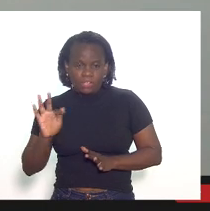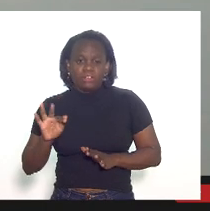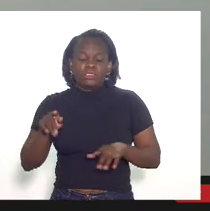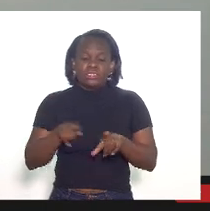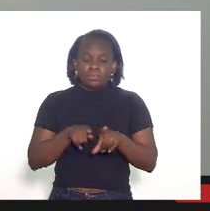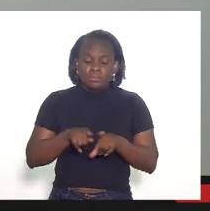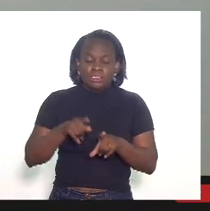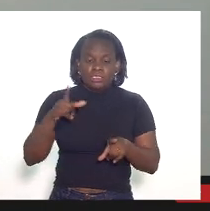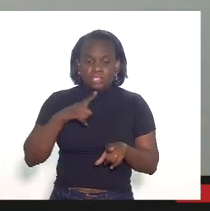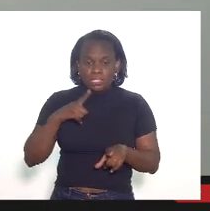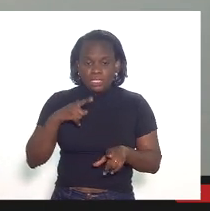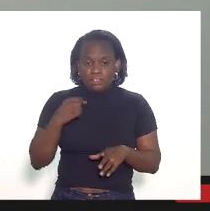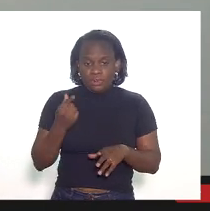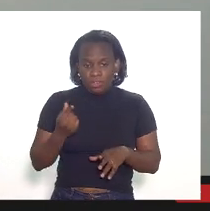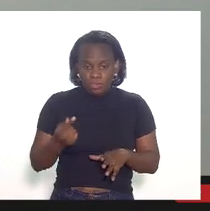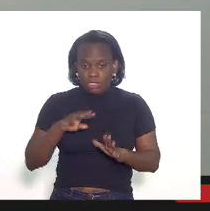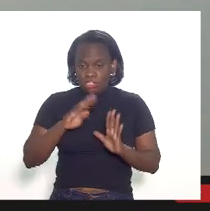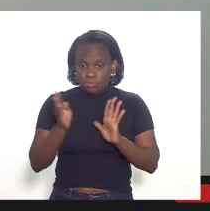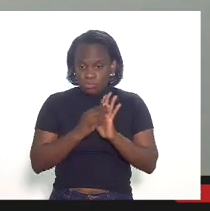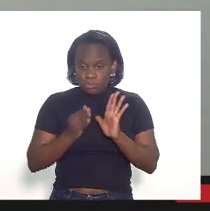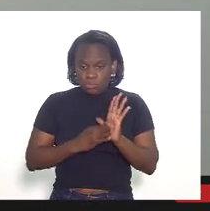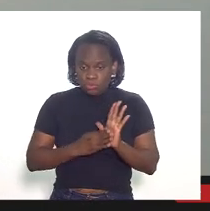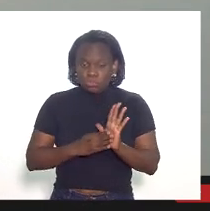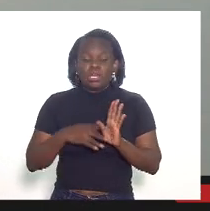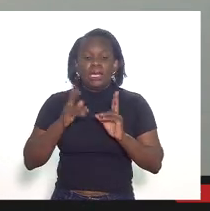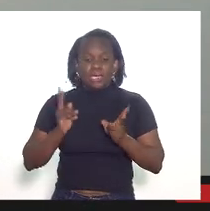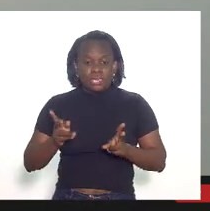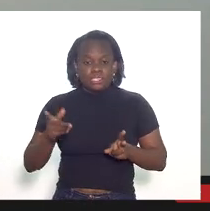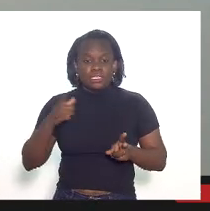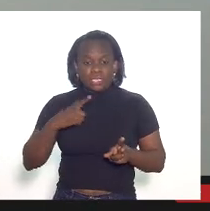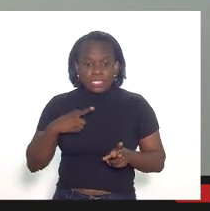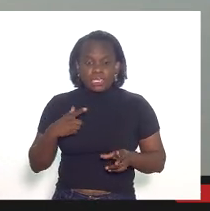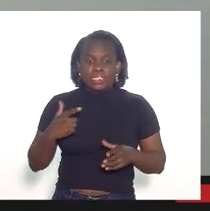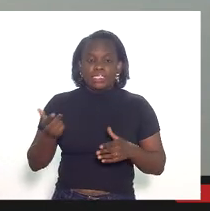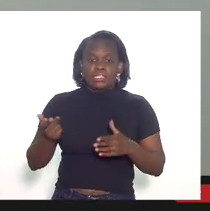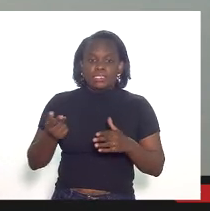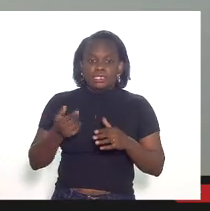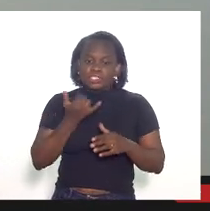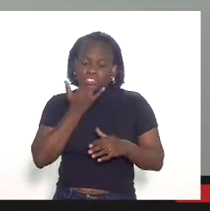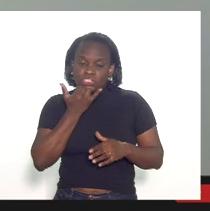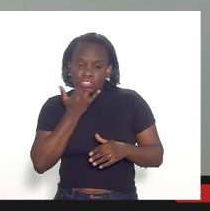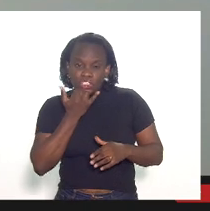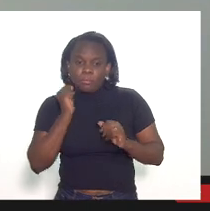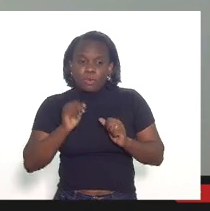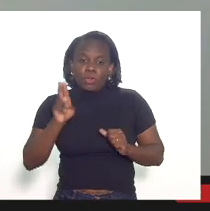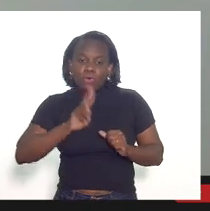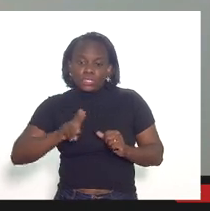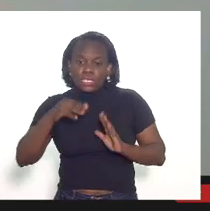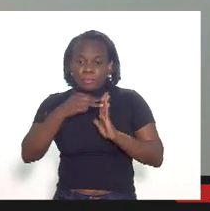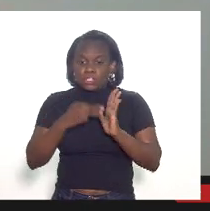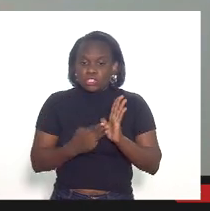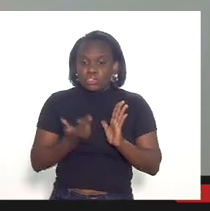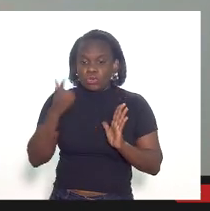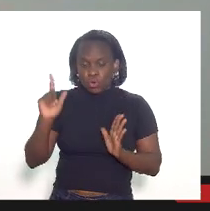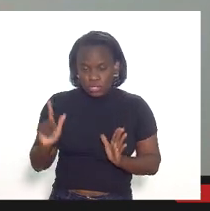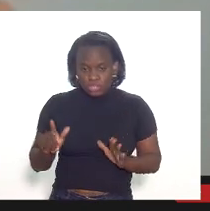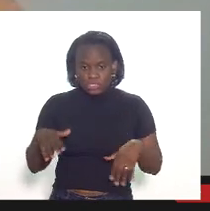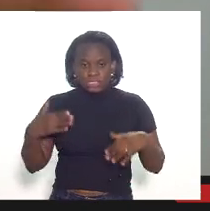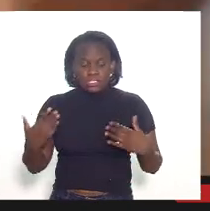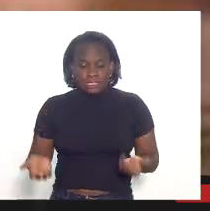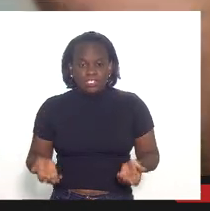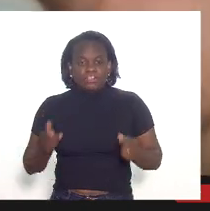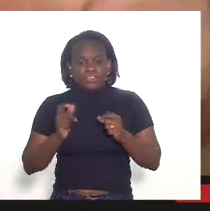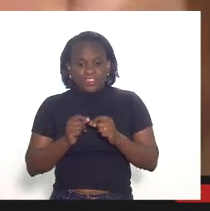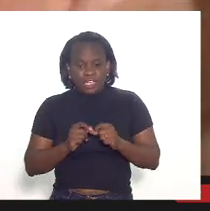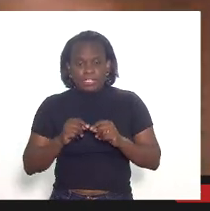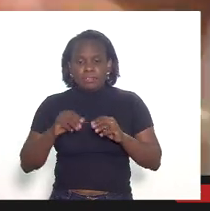algum tipo de valor que eles colocaram ainda assim existe uma espécie de um calço onde eles vão poder usar uma outra metodologia então assim foi